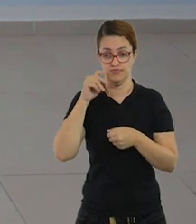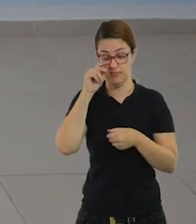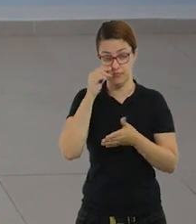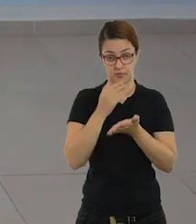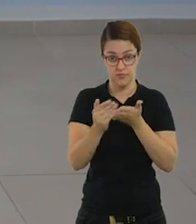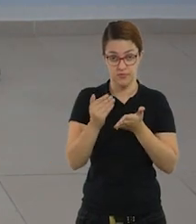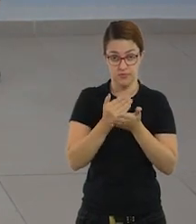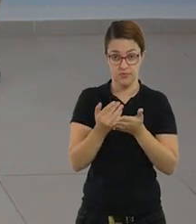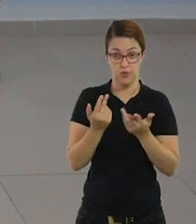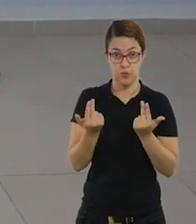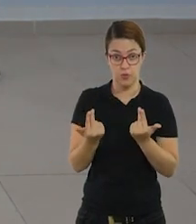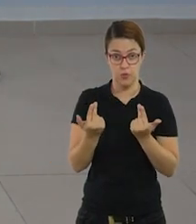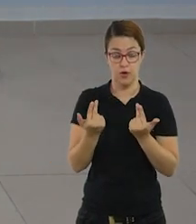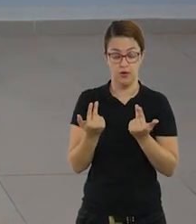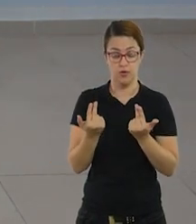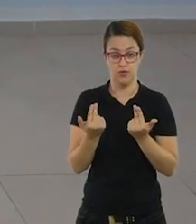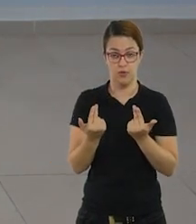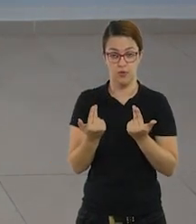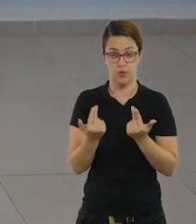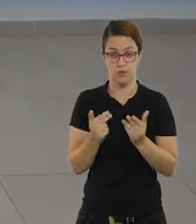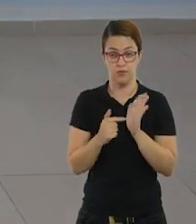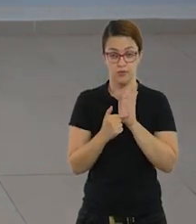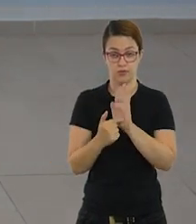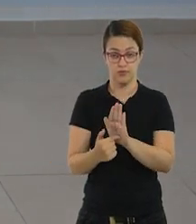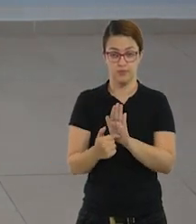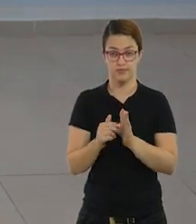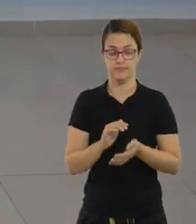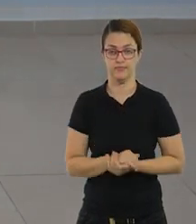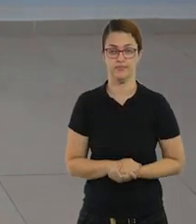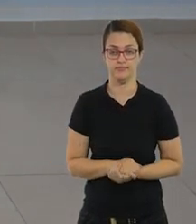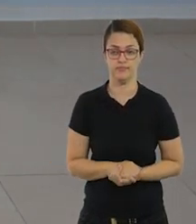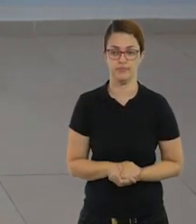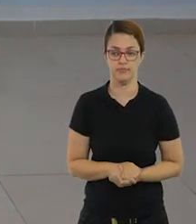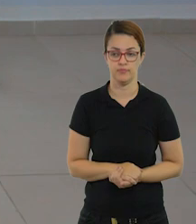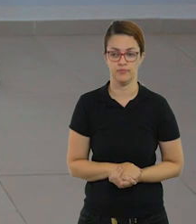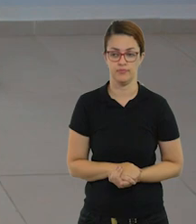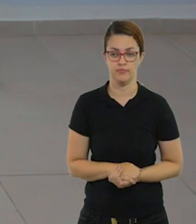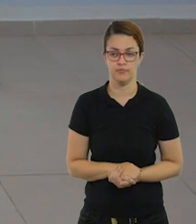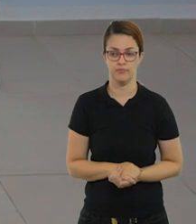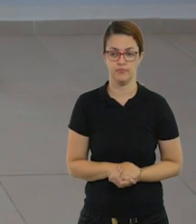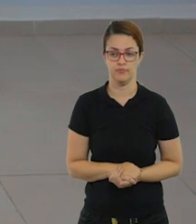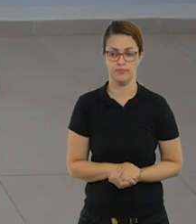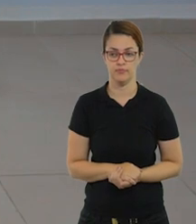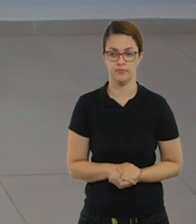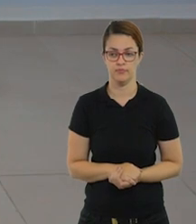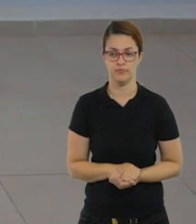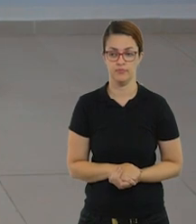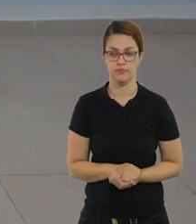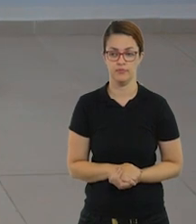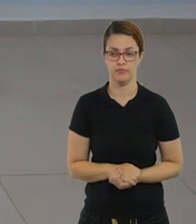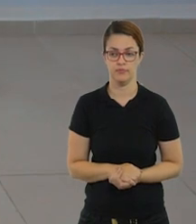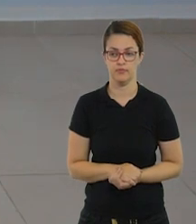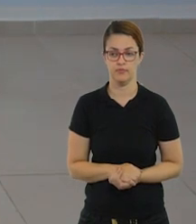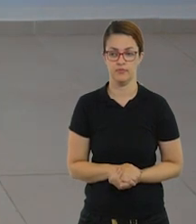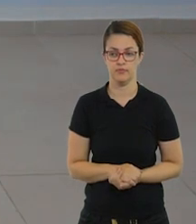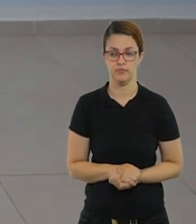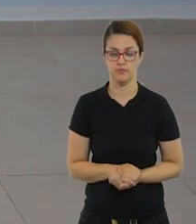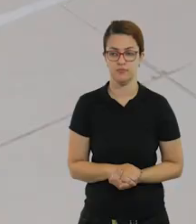X, tá? E vai ficar mais ou menos assim, lembrando que eu tirei por enquanto o giro, tá bom? Vamos lá?